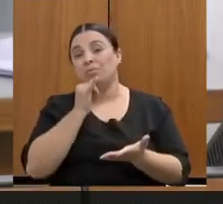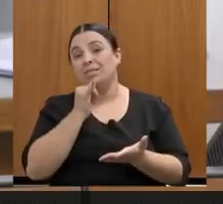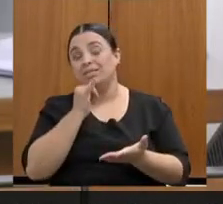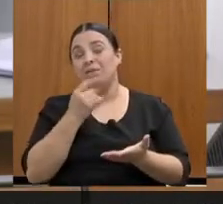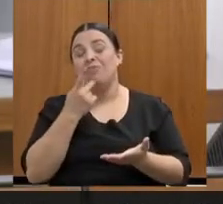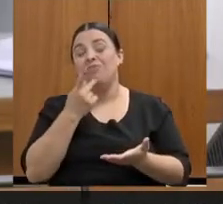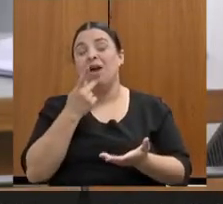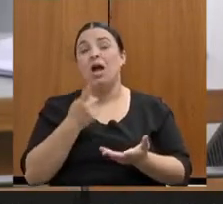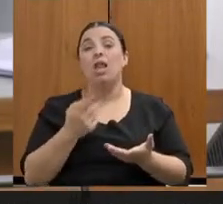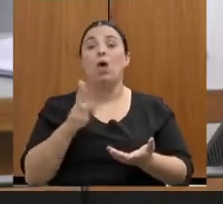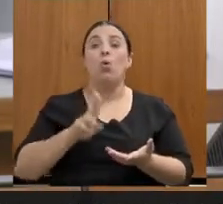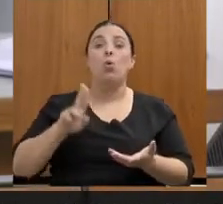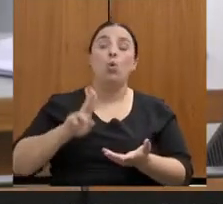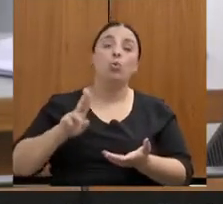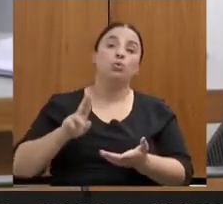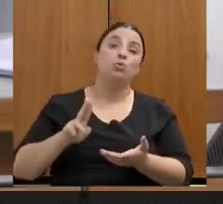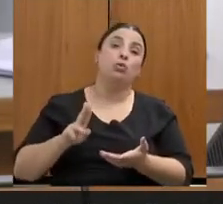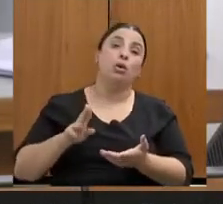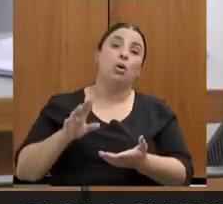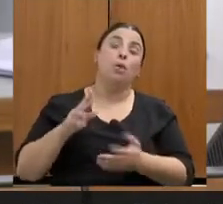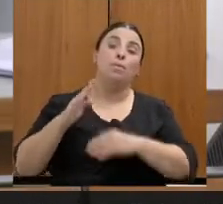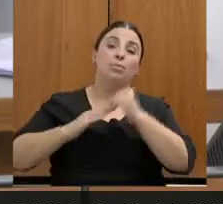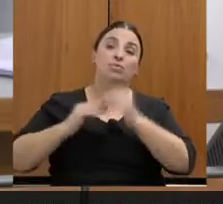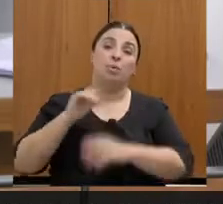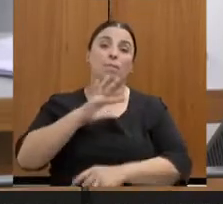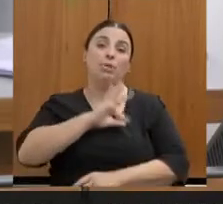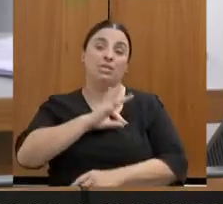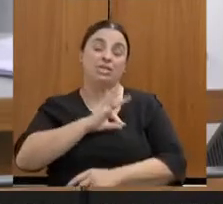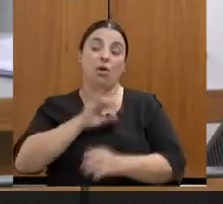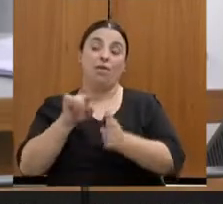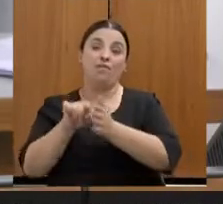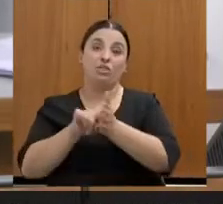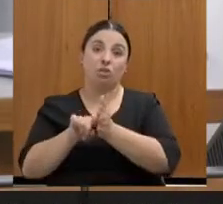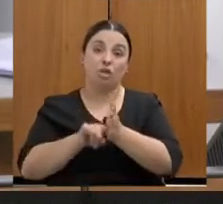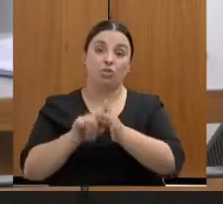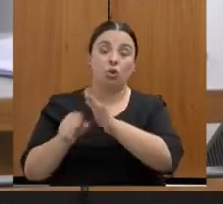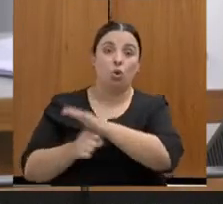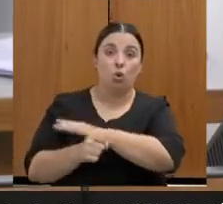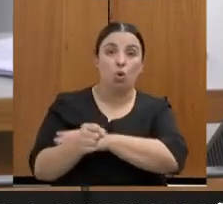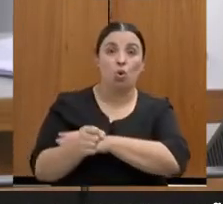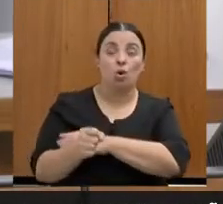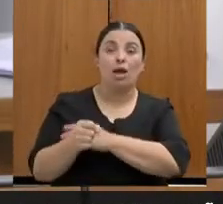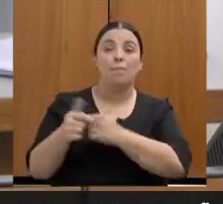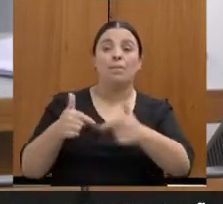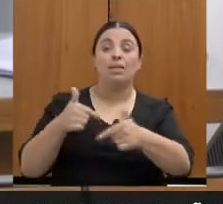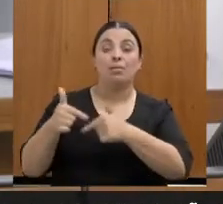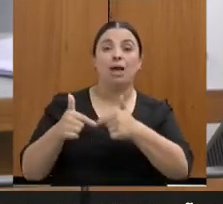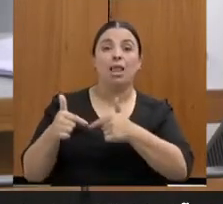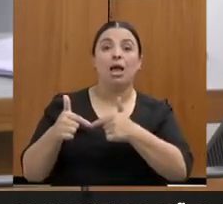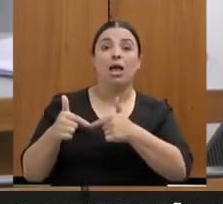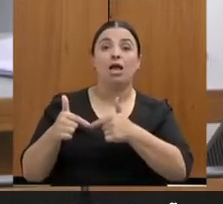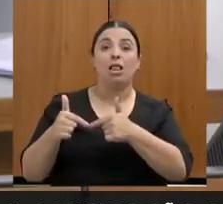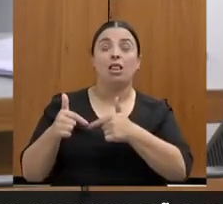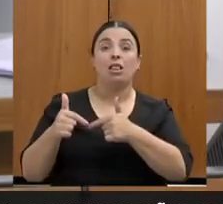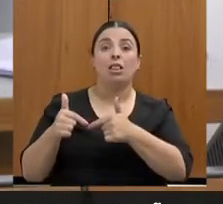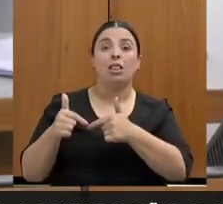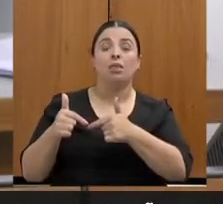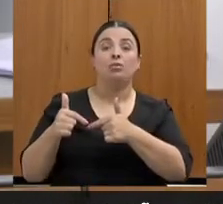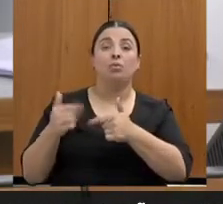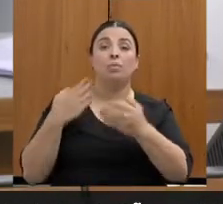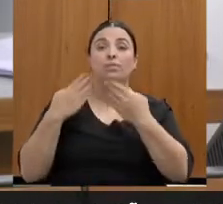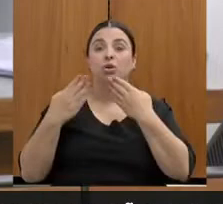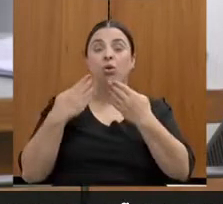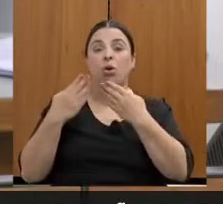policial, por exemplo, de eu pegar um policial investigador e colocá-lo para trabalhar como psicólogo, porque é o entendimento de